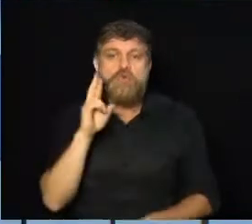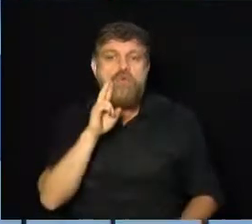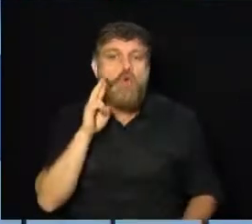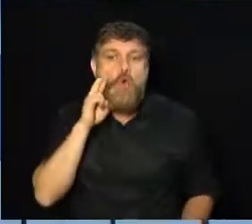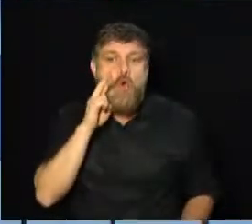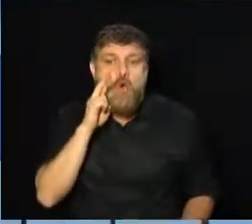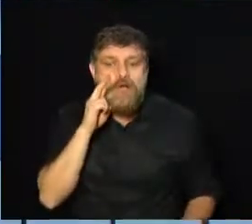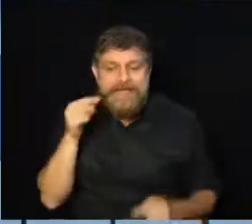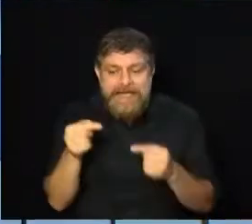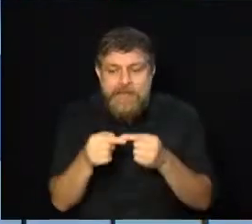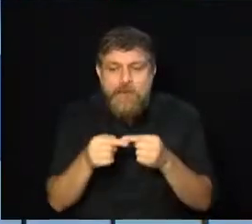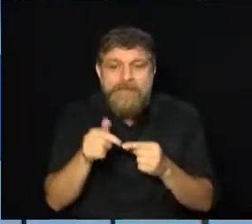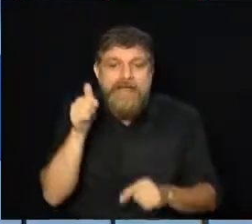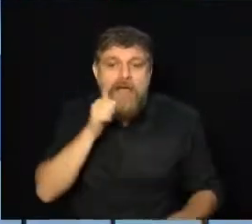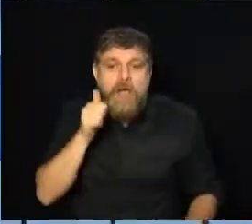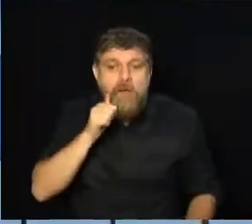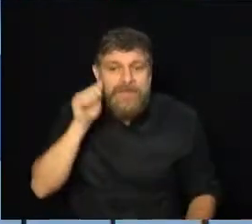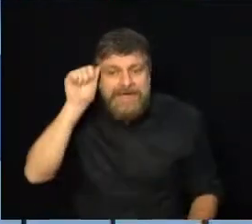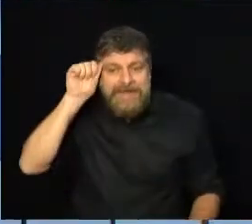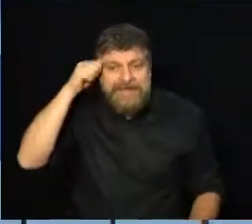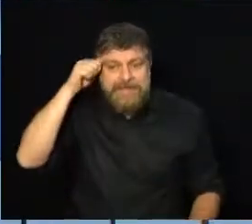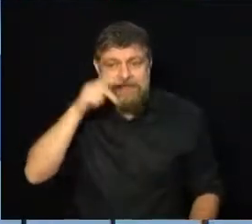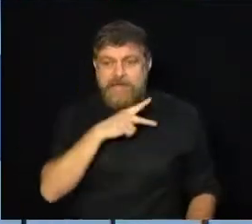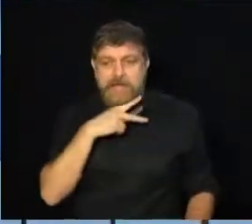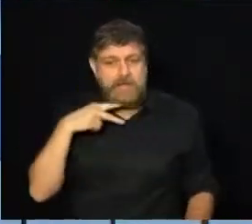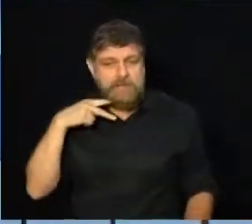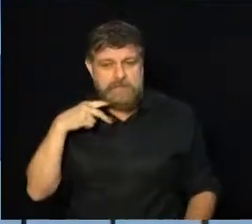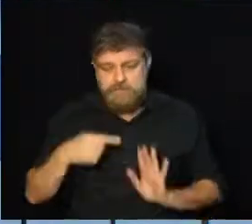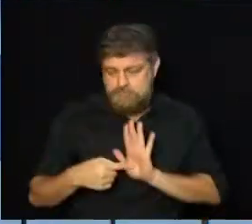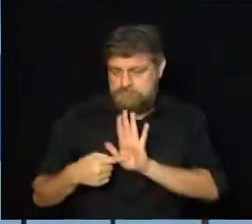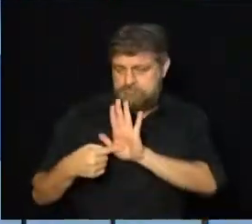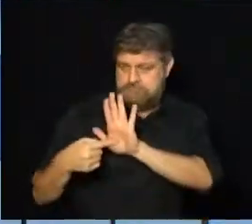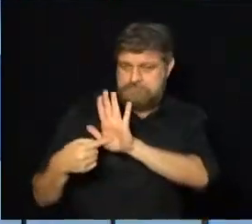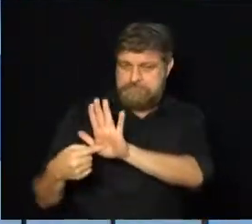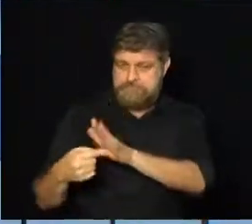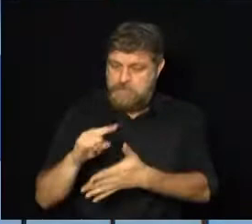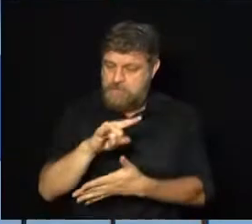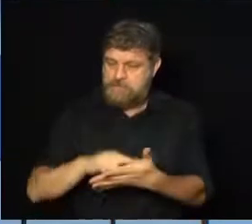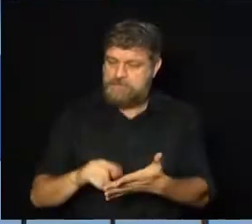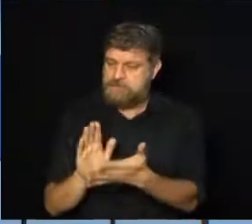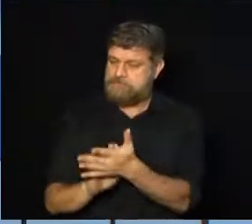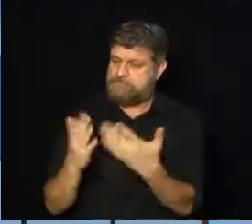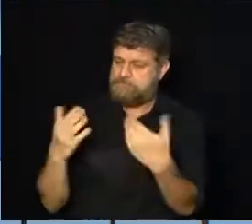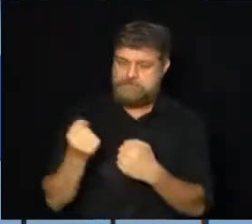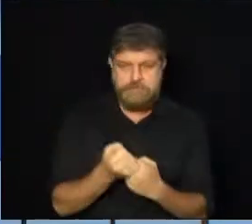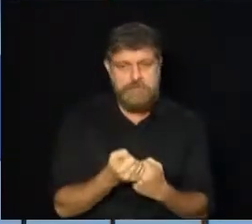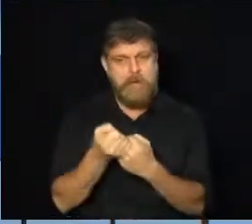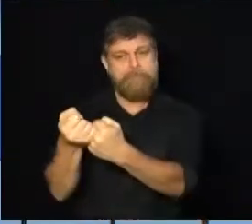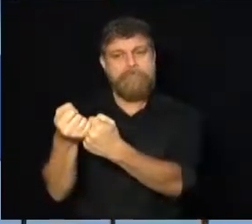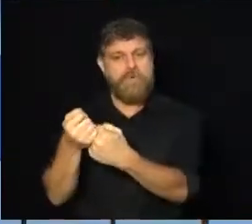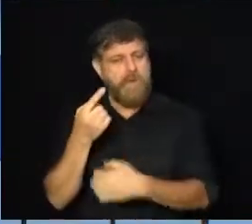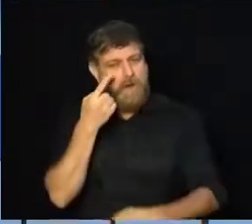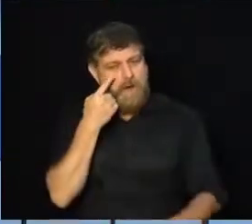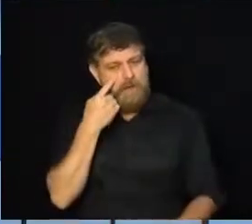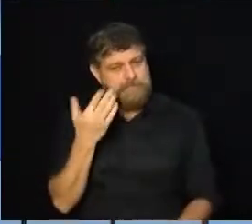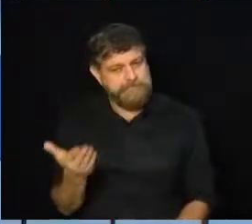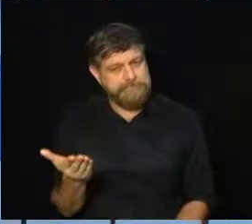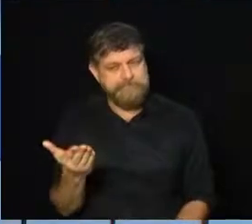Negras. E o vereador Permínio Monteiro apresentou uma moção de apoio ao evento. Confira.